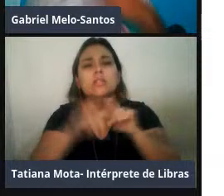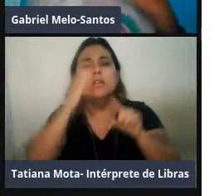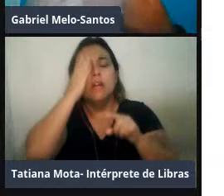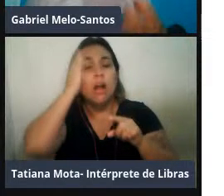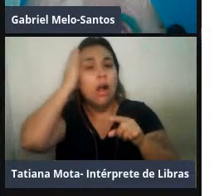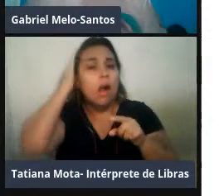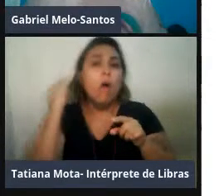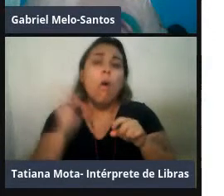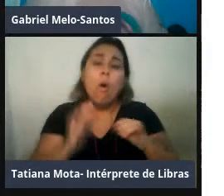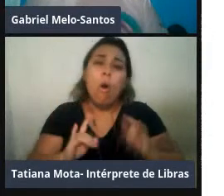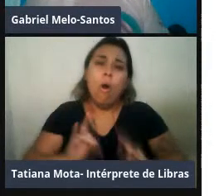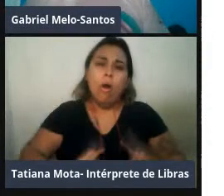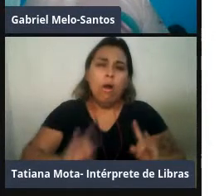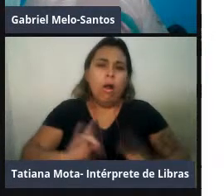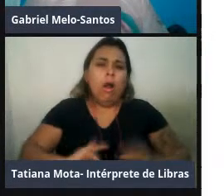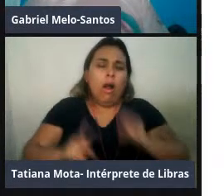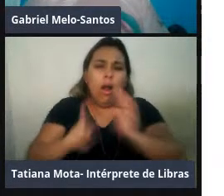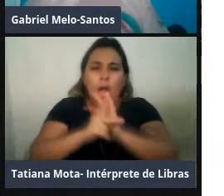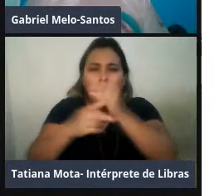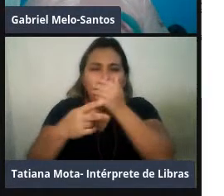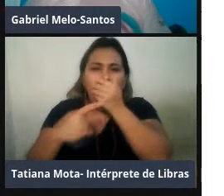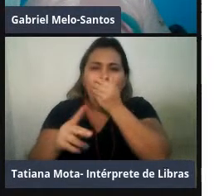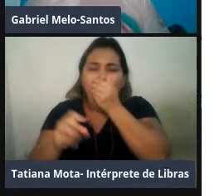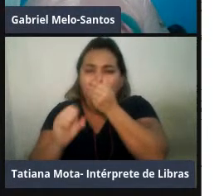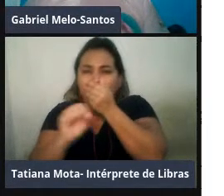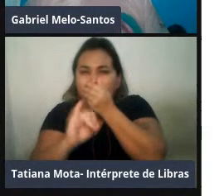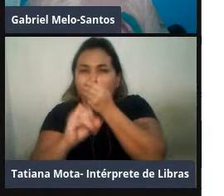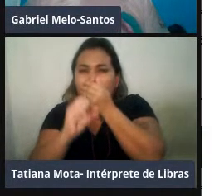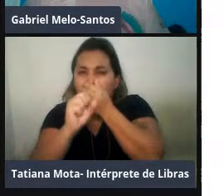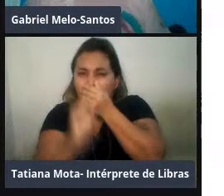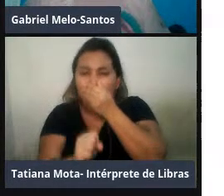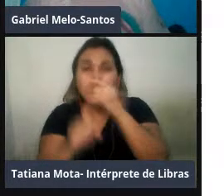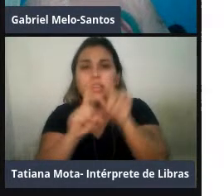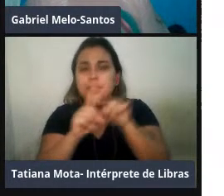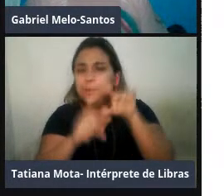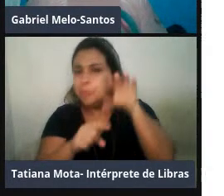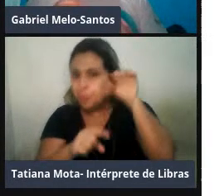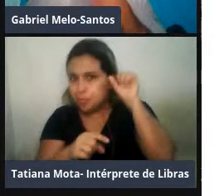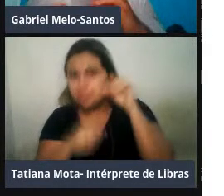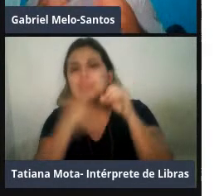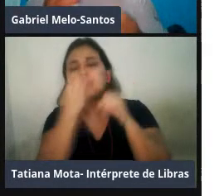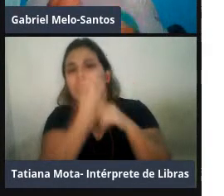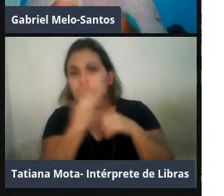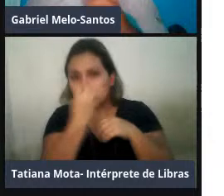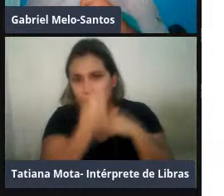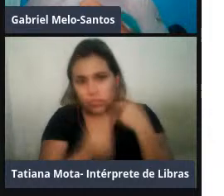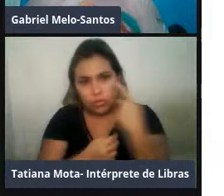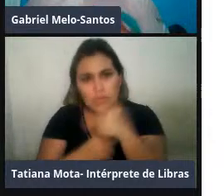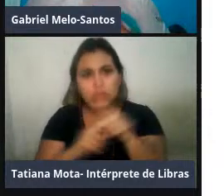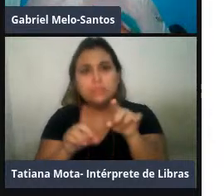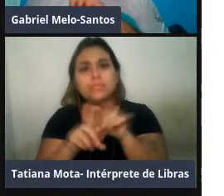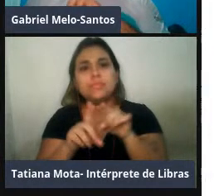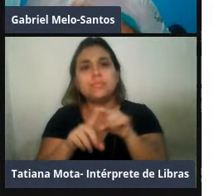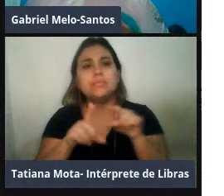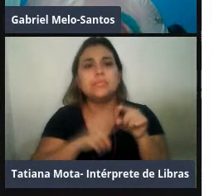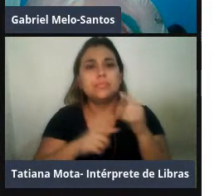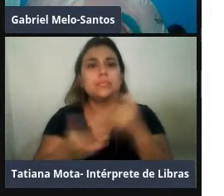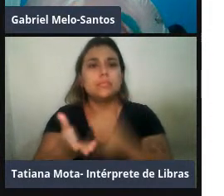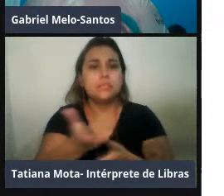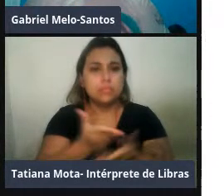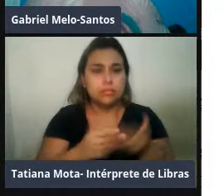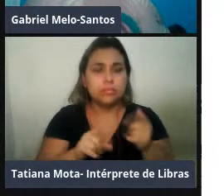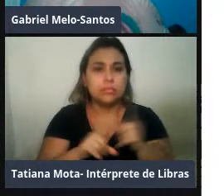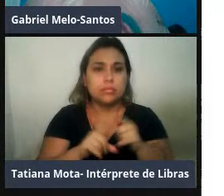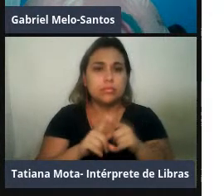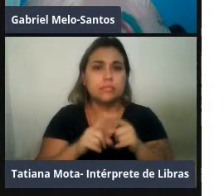ela pode ser transmitida de alguma maneira pelo som. E aí, gente tem, correlacionando essas duas medidas, a gente teria, então,